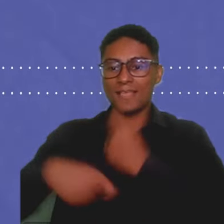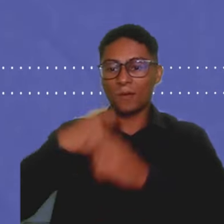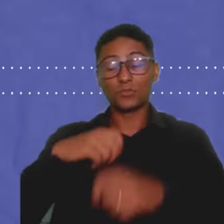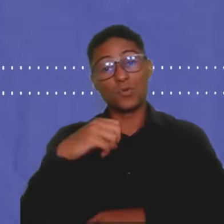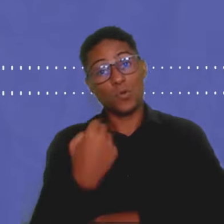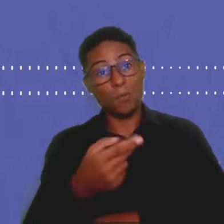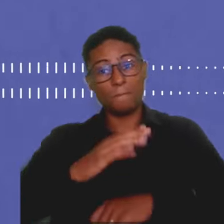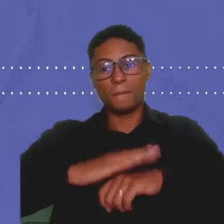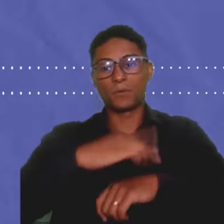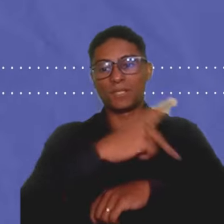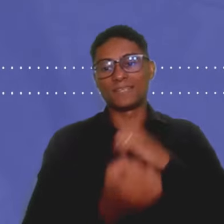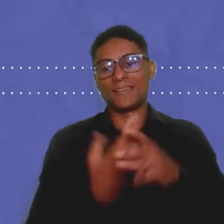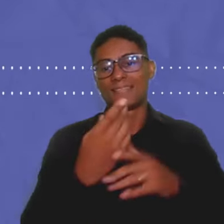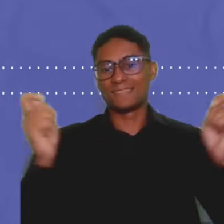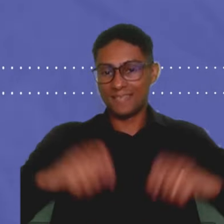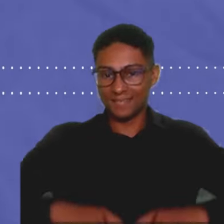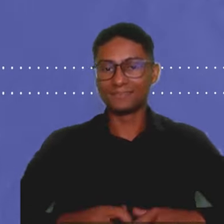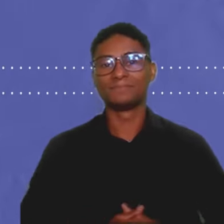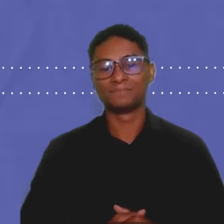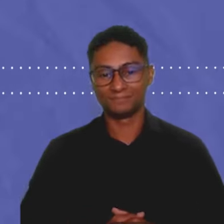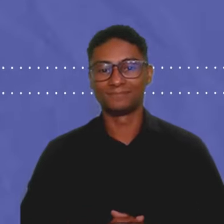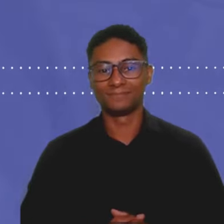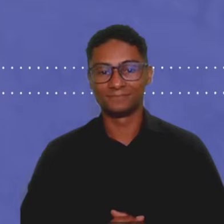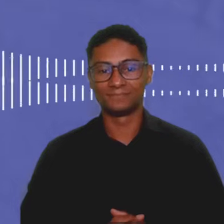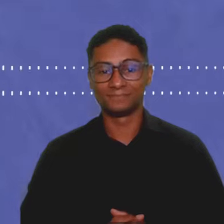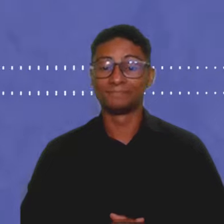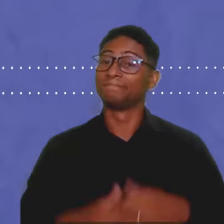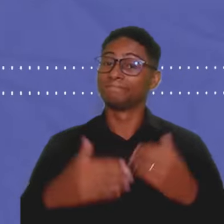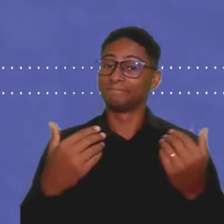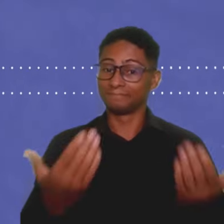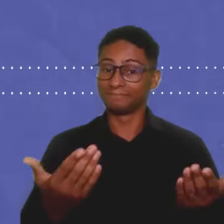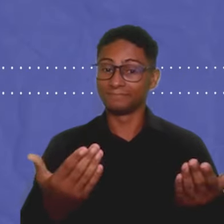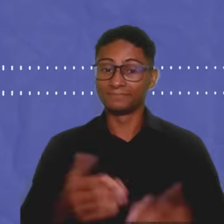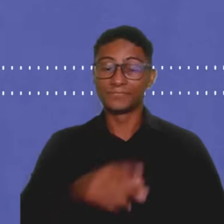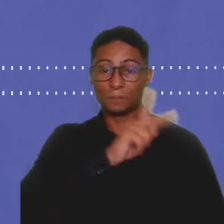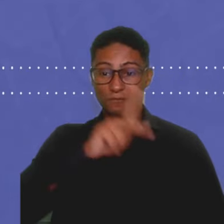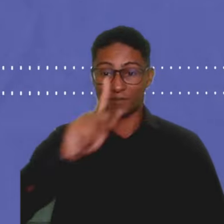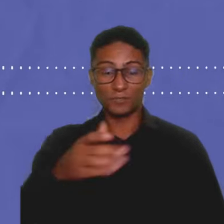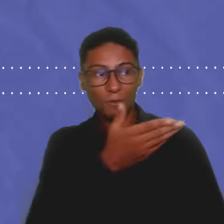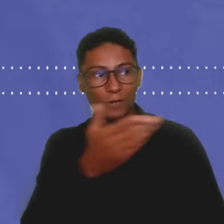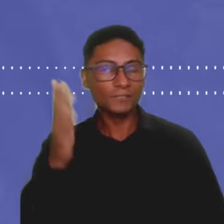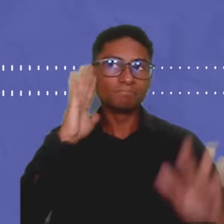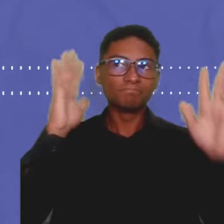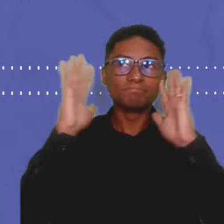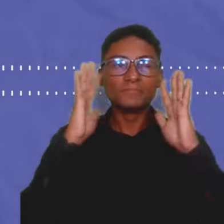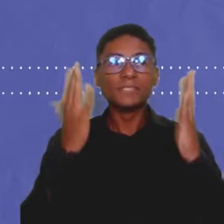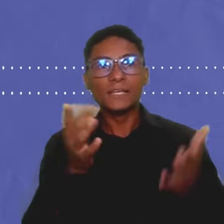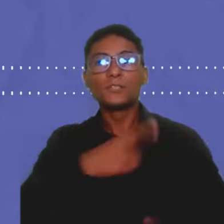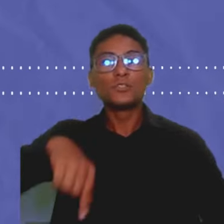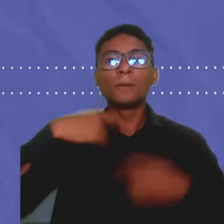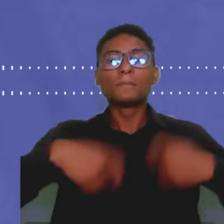seu próprio negócio, né? E deixar essa pergunta assim para o professor, né? O que a gente precisa